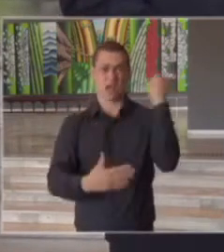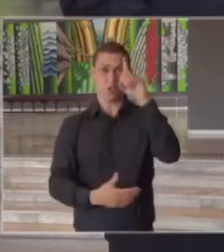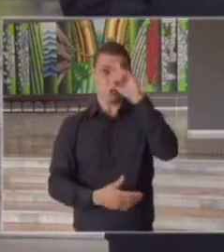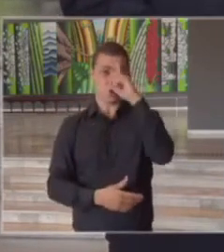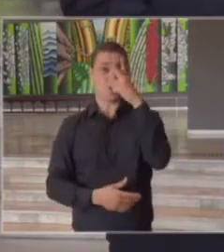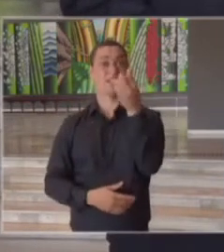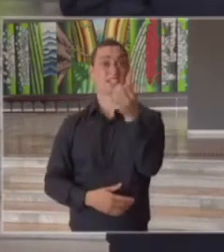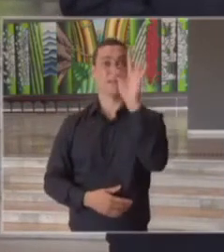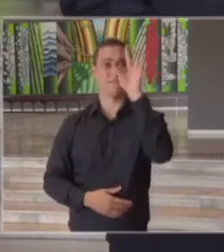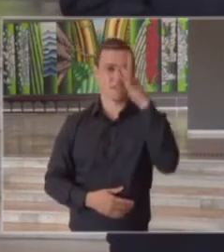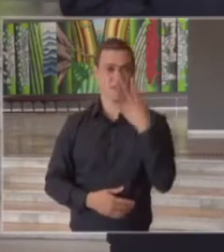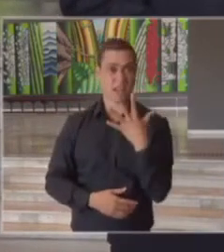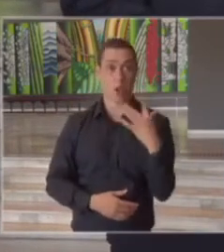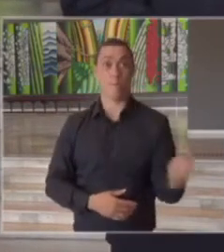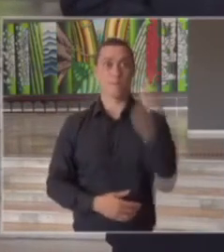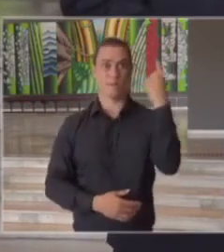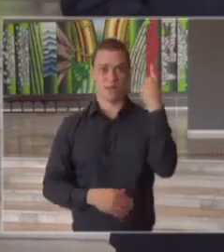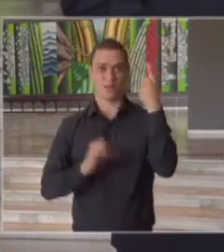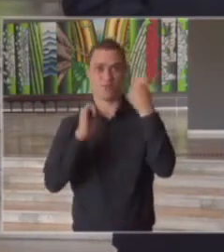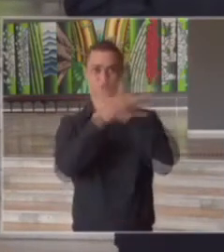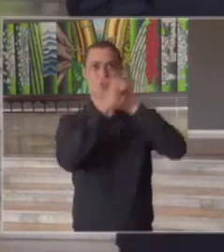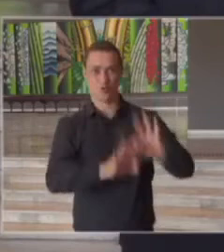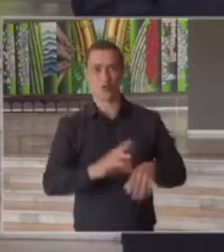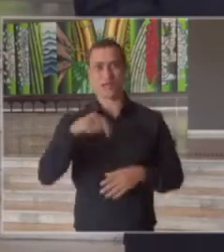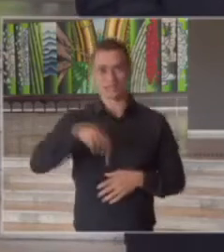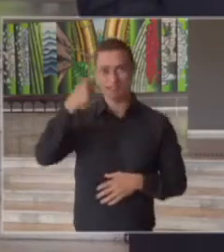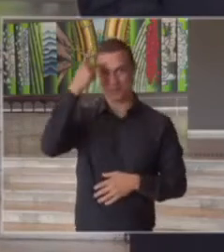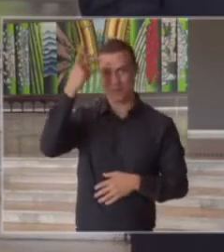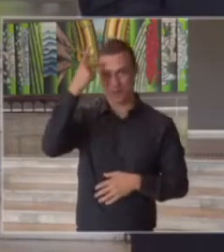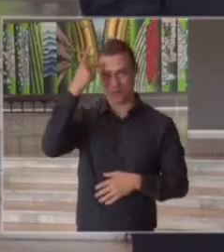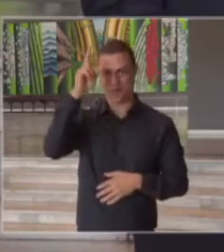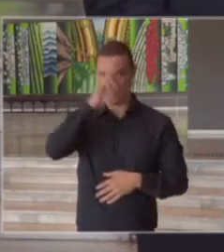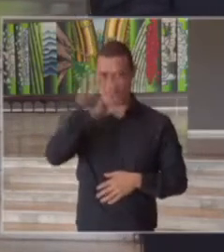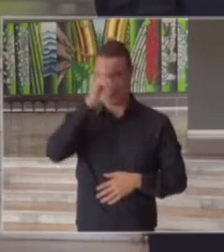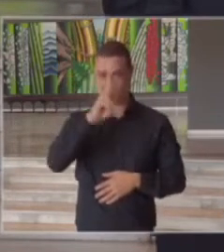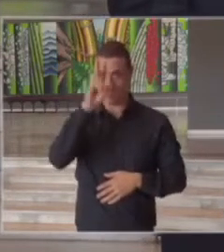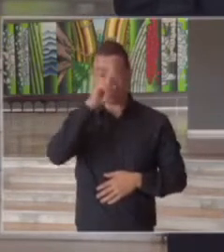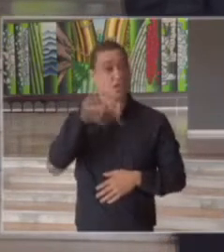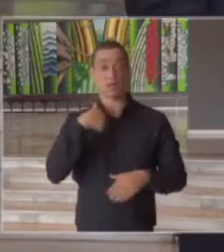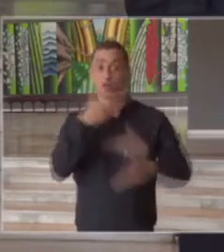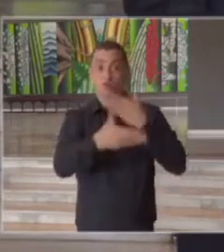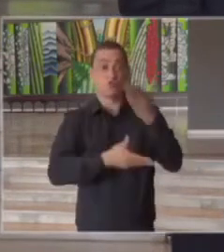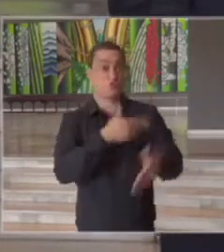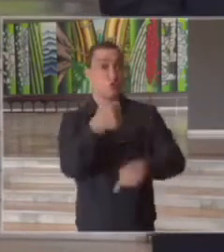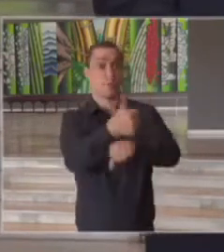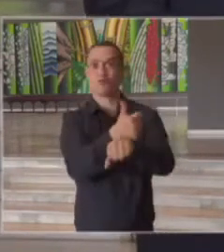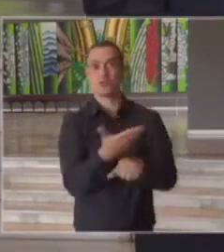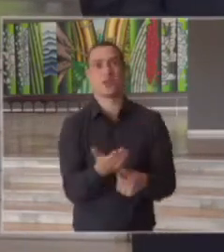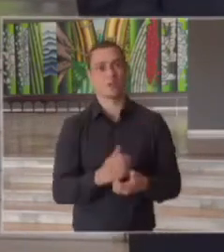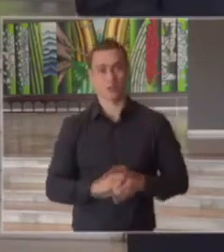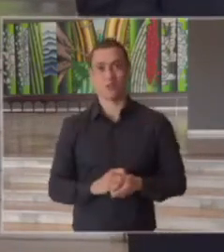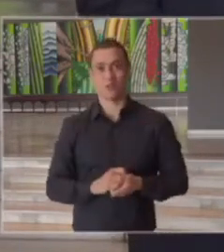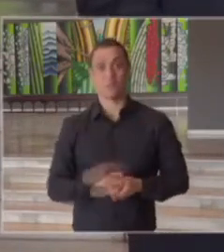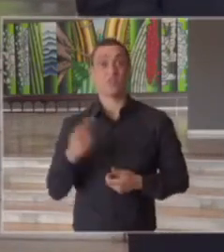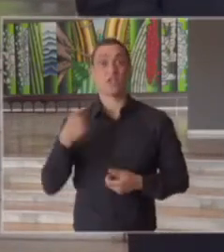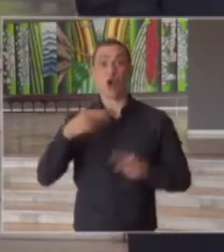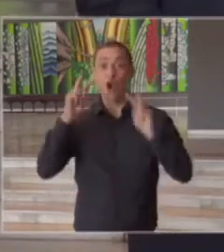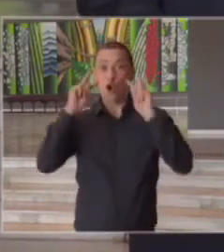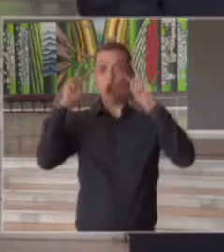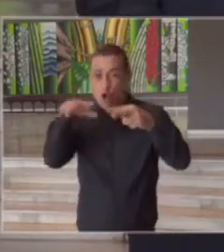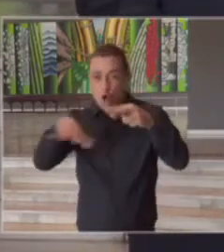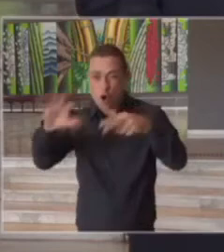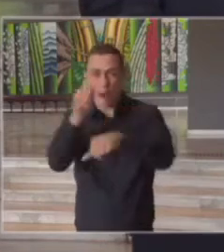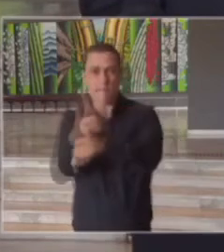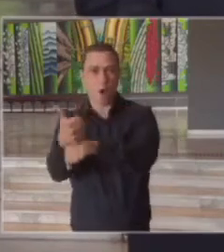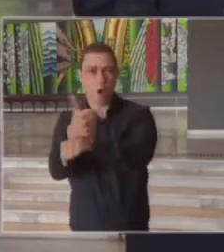26 de fevereiro quando tivemos o primeiro caso de coronavírus constatado aqui na capital de São Paulo e a visão profissional e